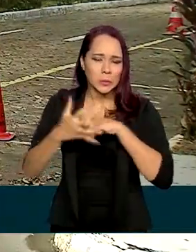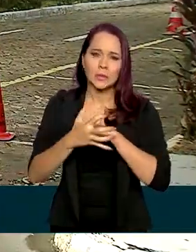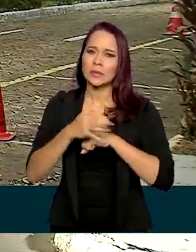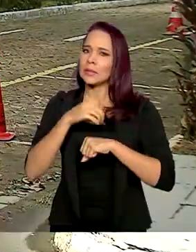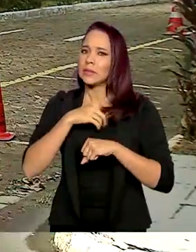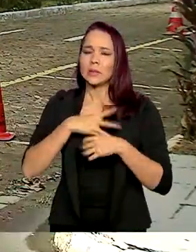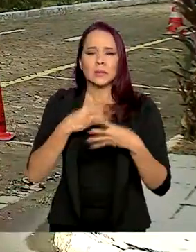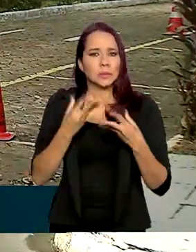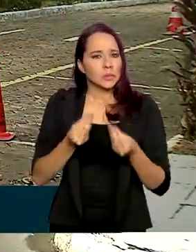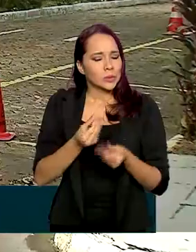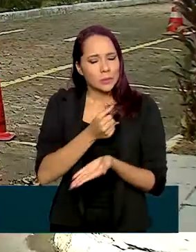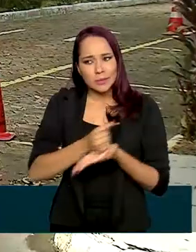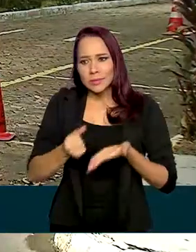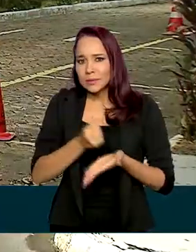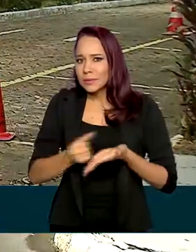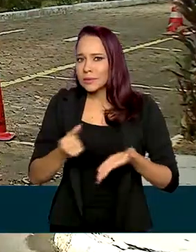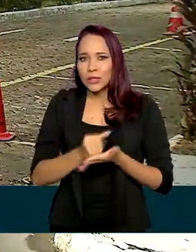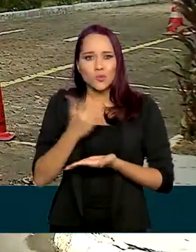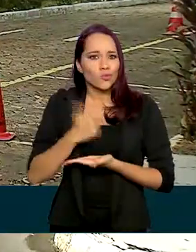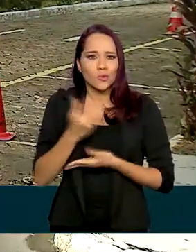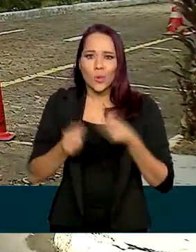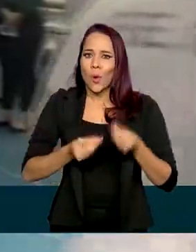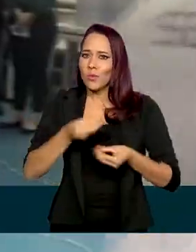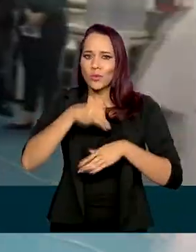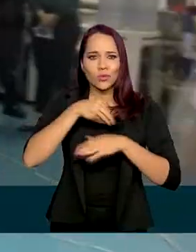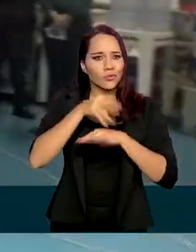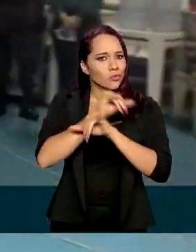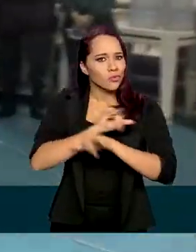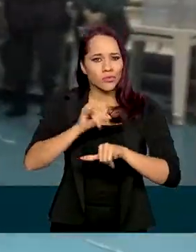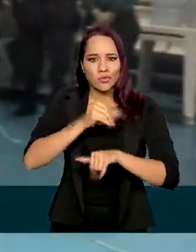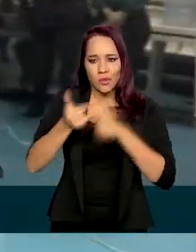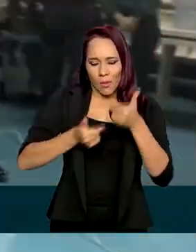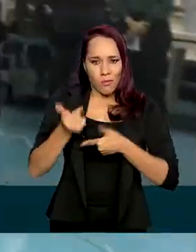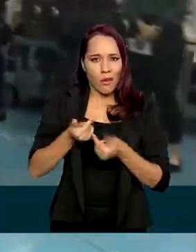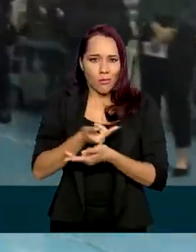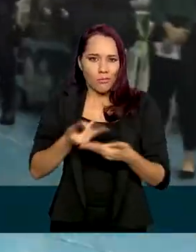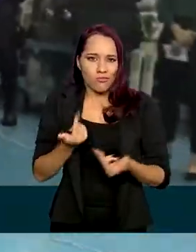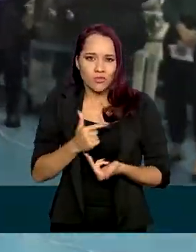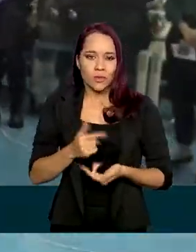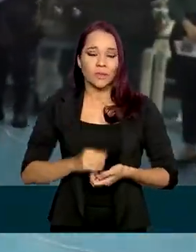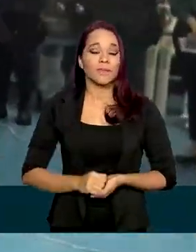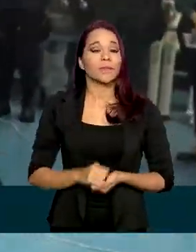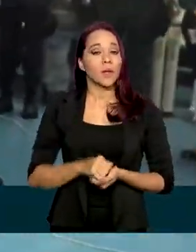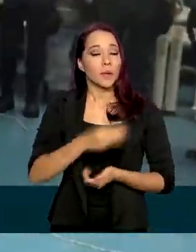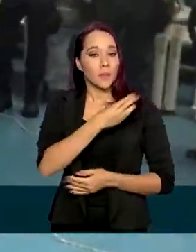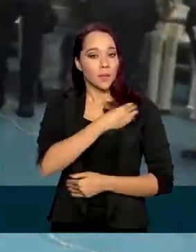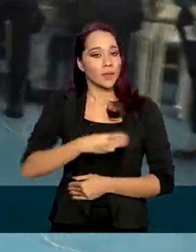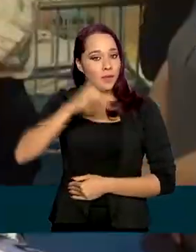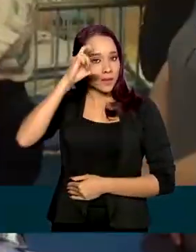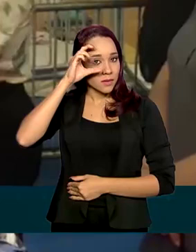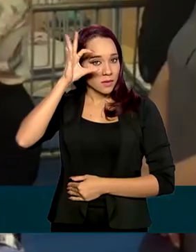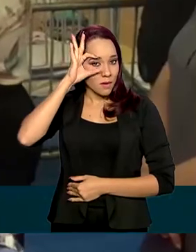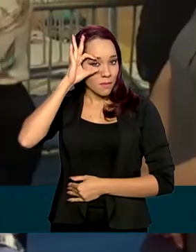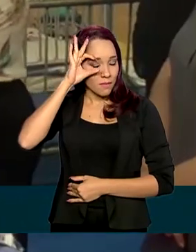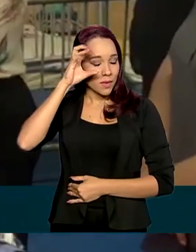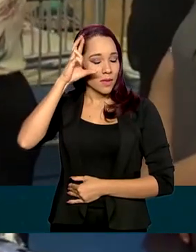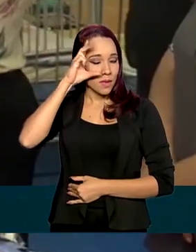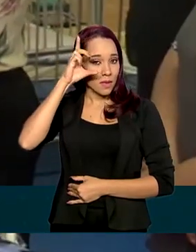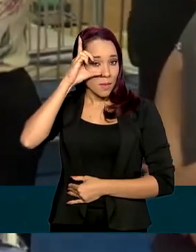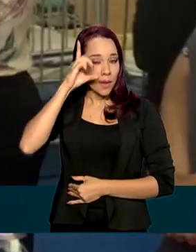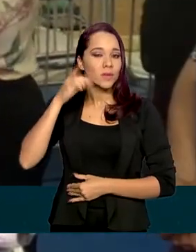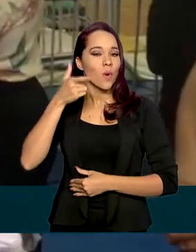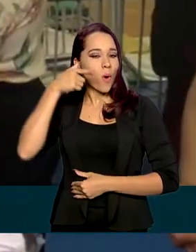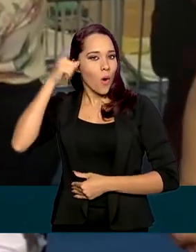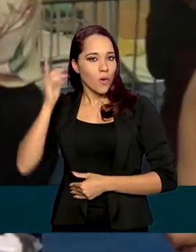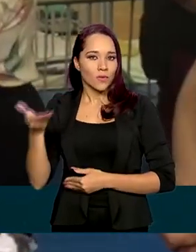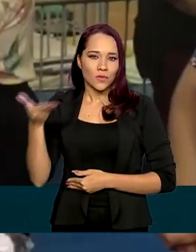muito, muito mesmo, porque não tinha como divulgar o seu trabalho, a Ministra Damaris chegou ontem, ao meio-dia, aqui na capital do Amazonas e participou de